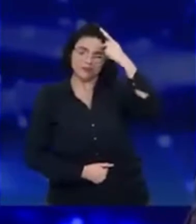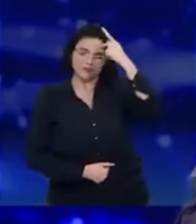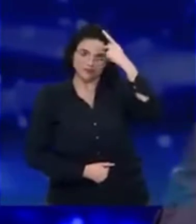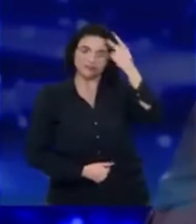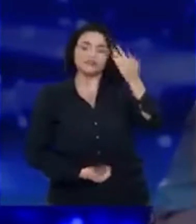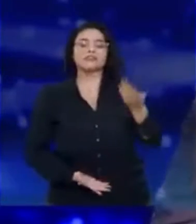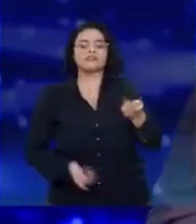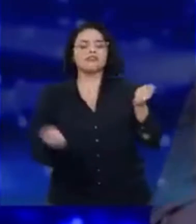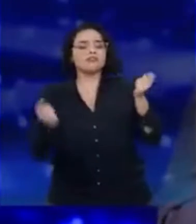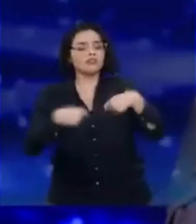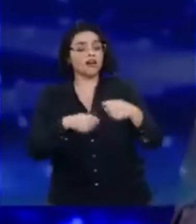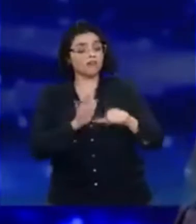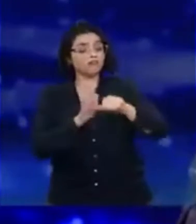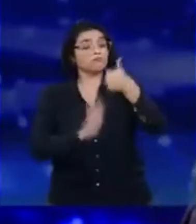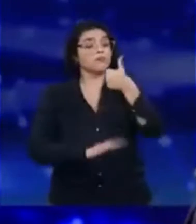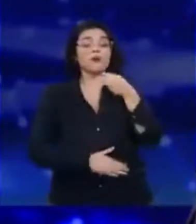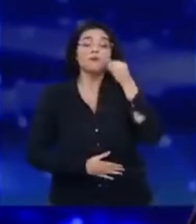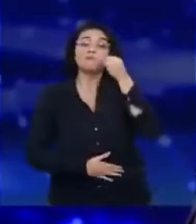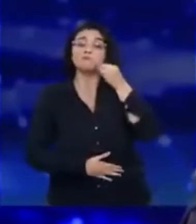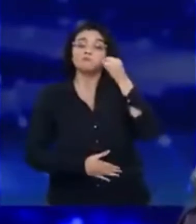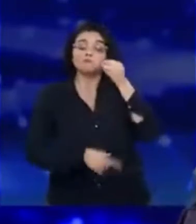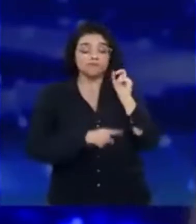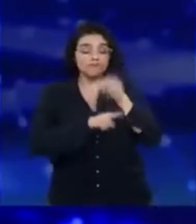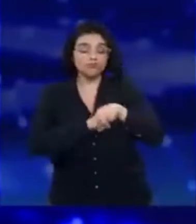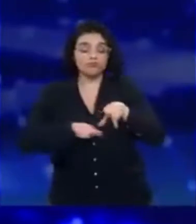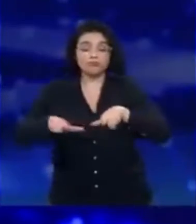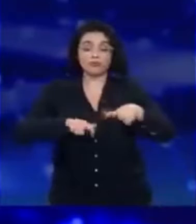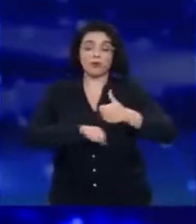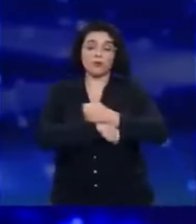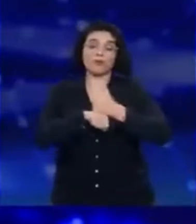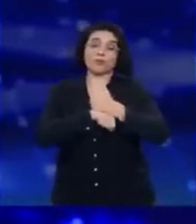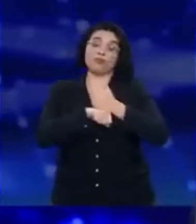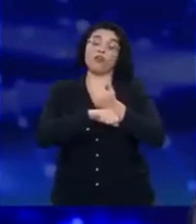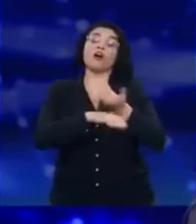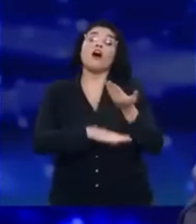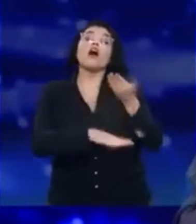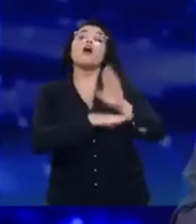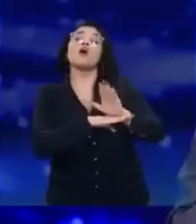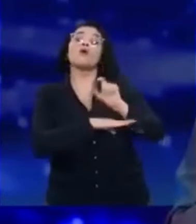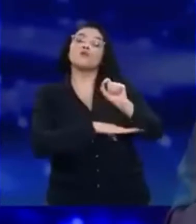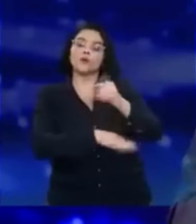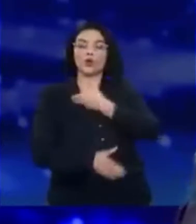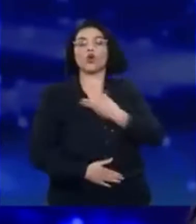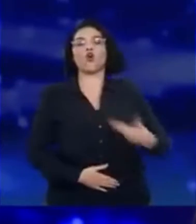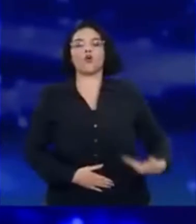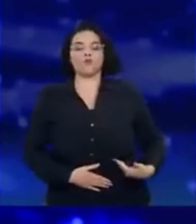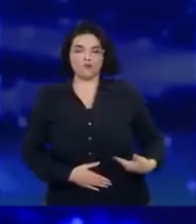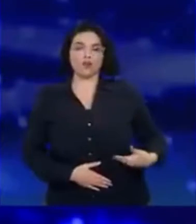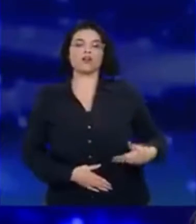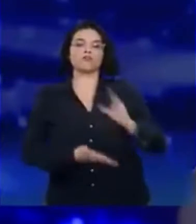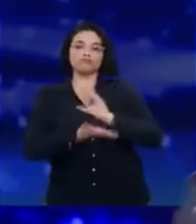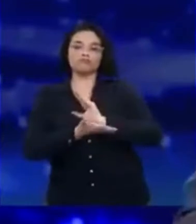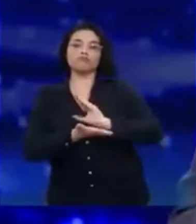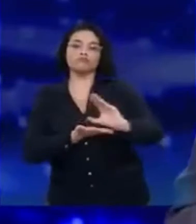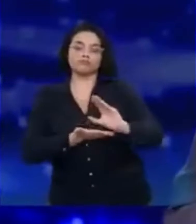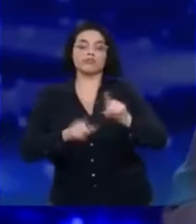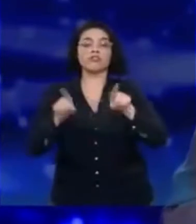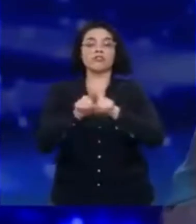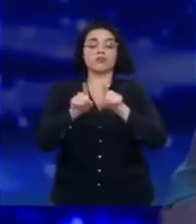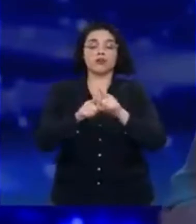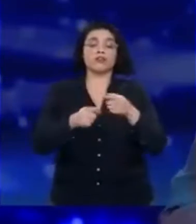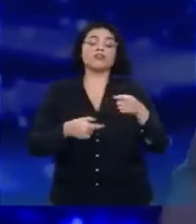jovem vai ter condição de ter a sua primeira experiência profissional sendo subsidiado pelo Estado. Assistindo às famílias com